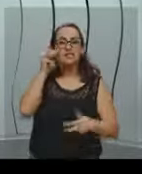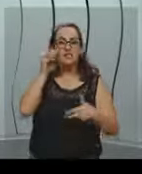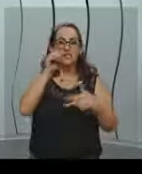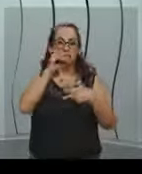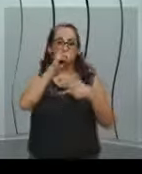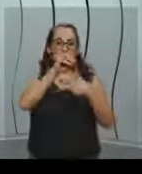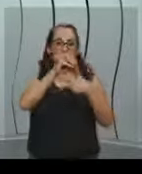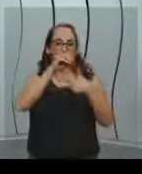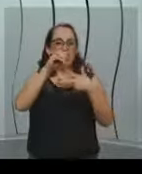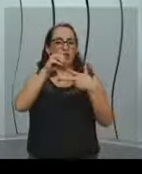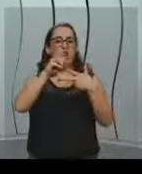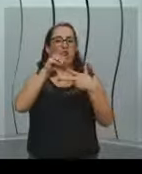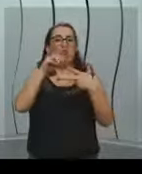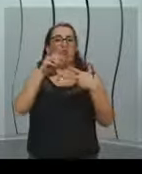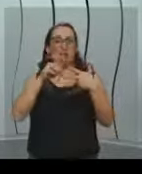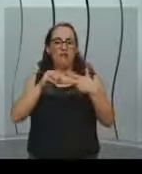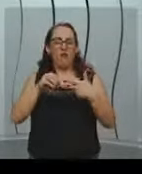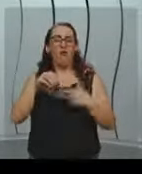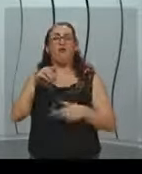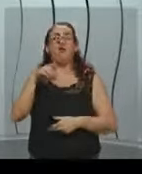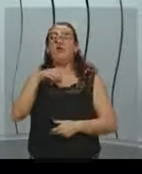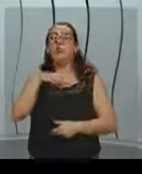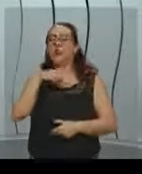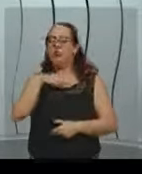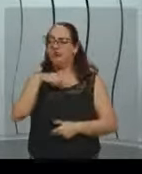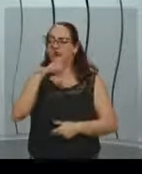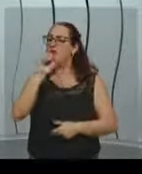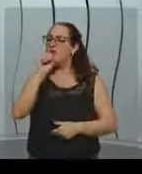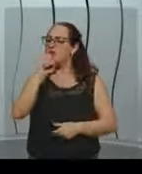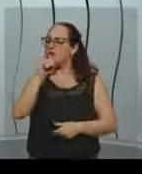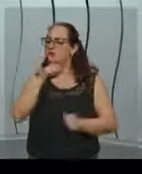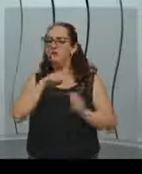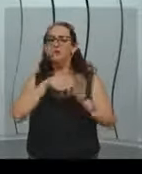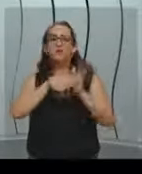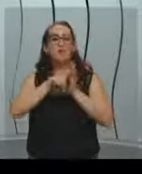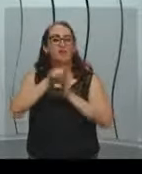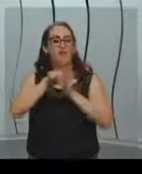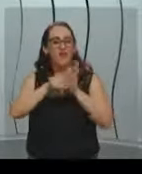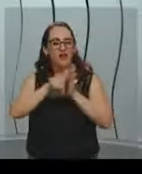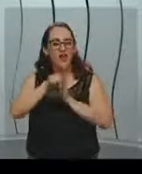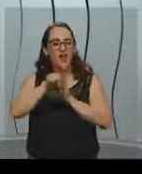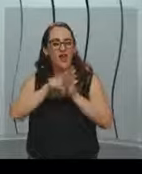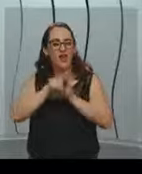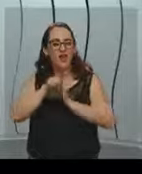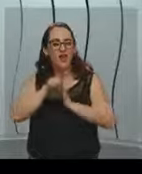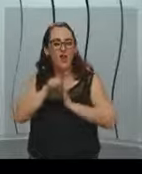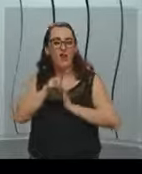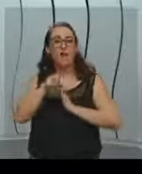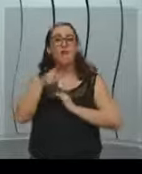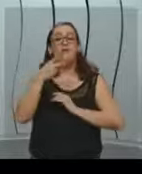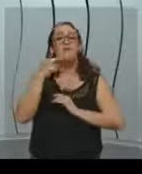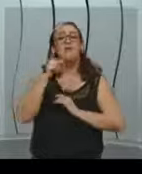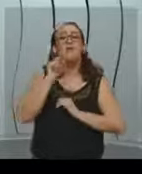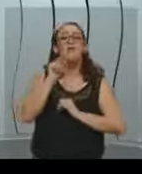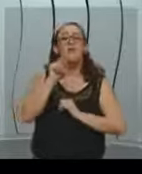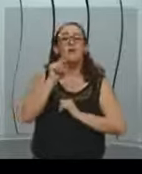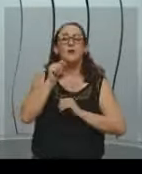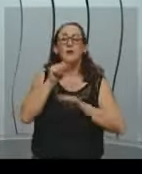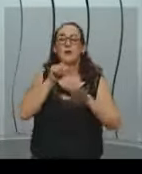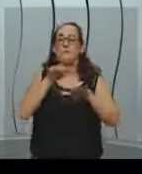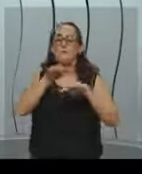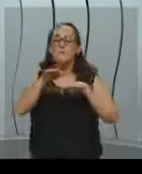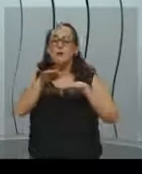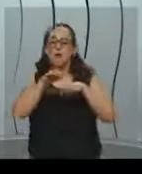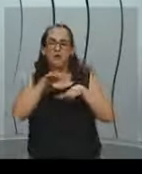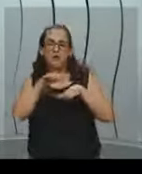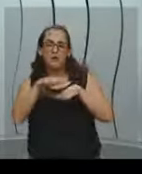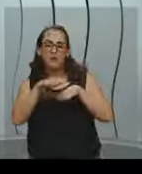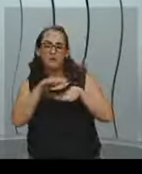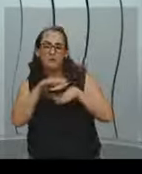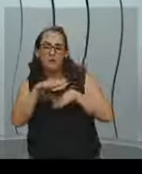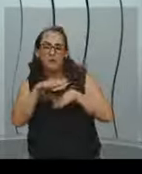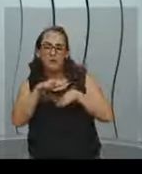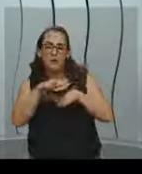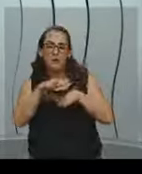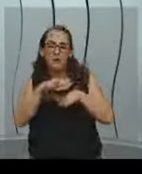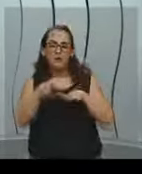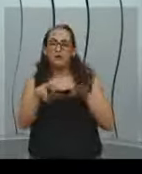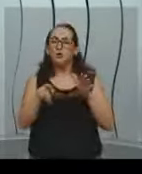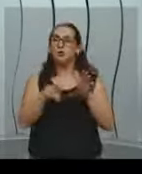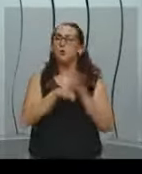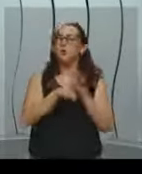bastante questão relacionados a movimentos, aquela história que eu contei para vocês da persistência